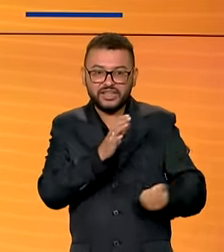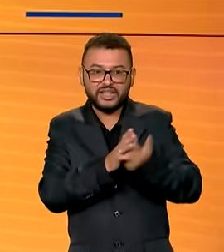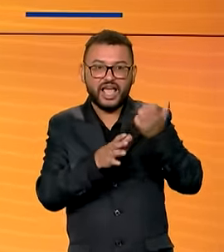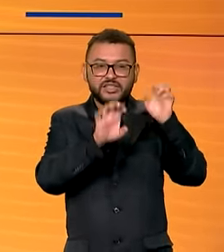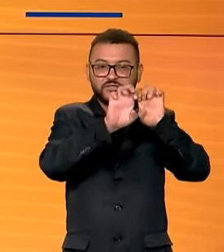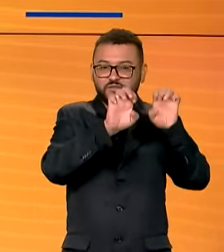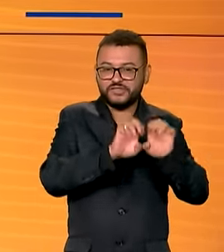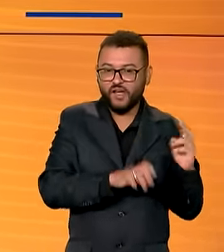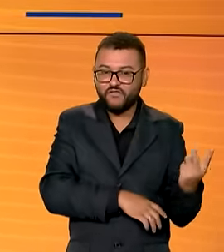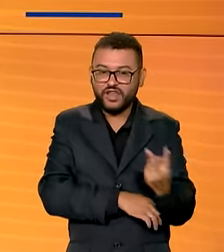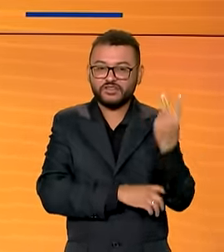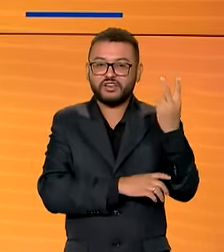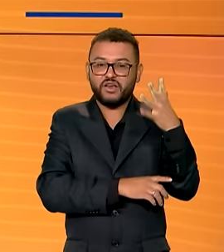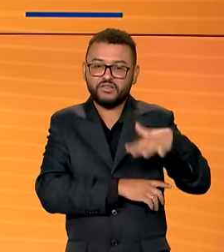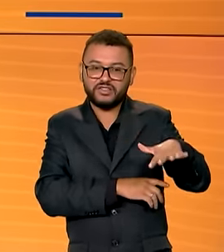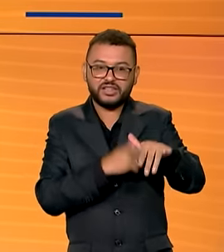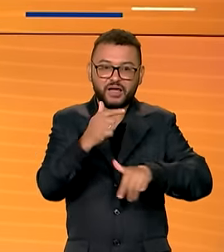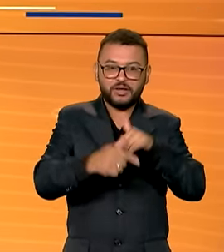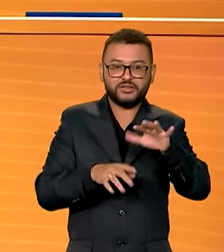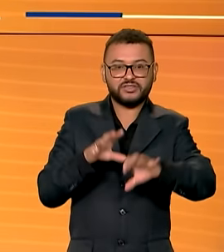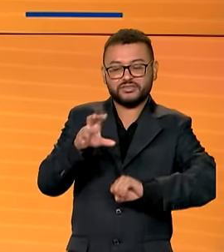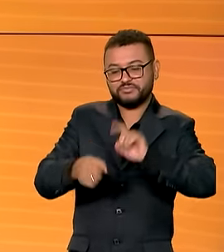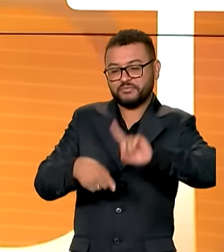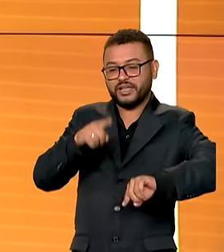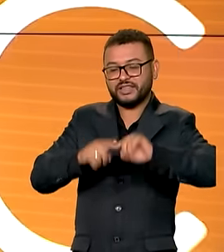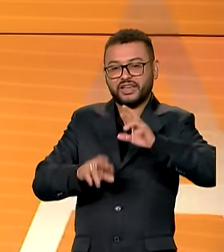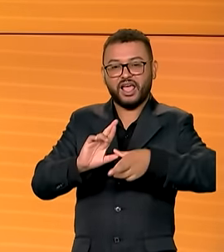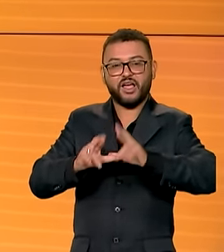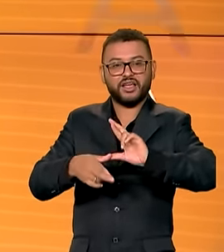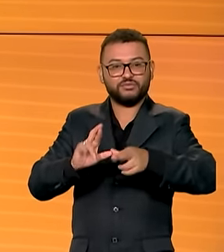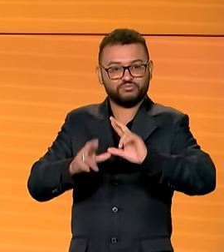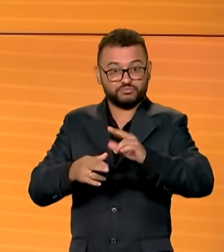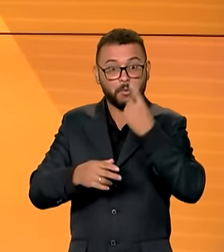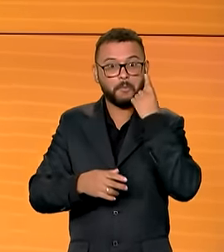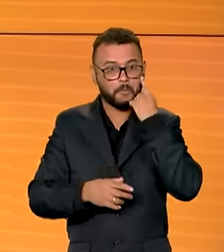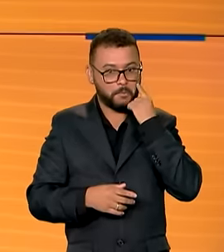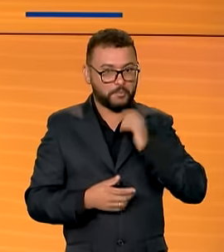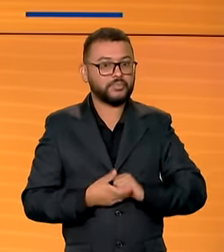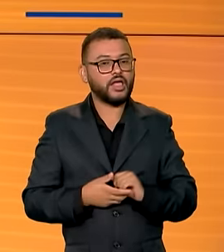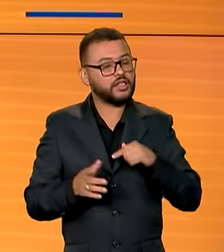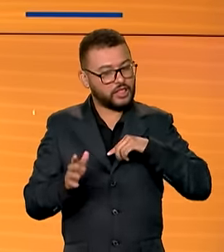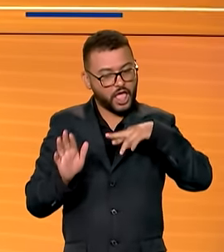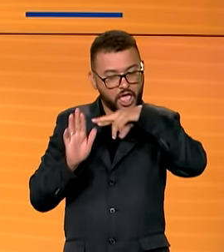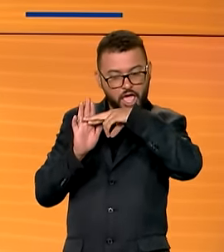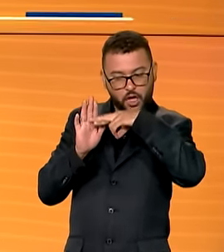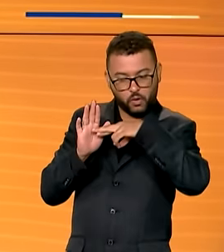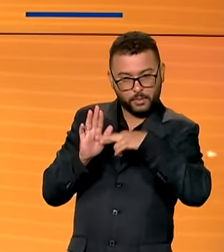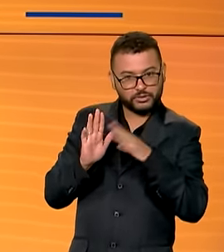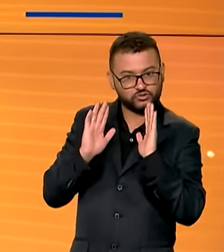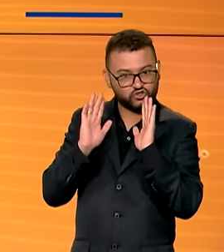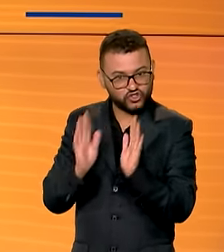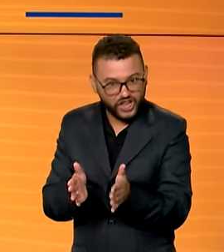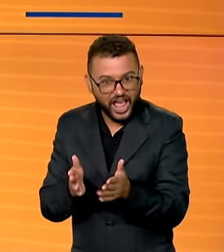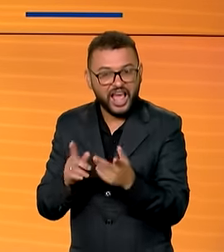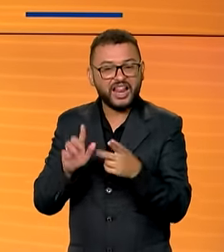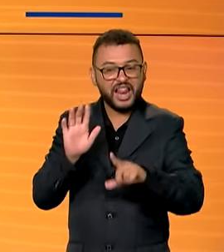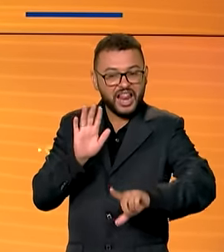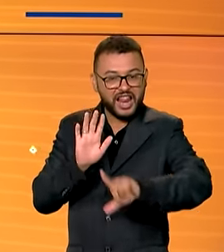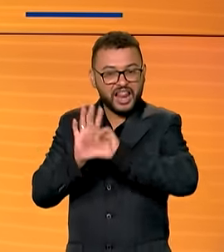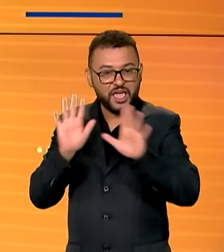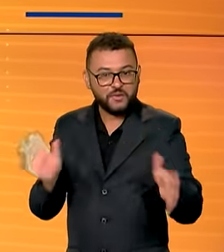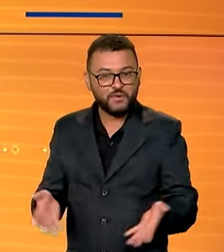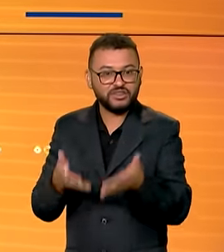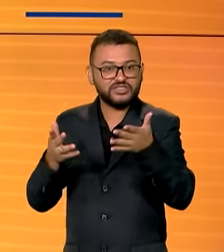e valorizar o trabalho de catadores de material reciclável. Além da regulamentação recente da lei de